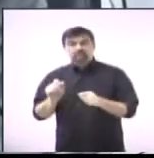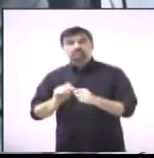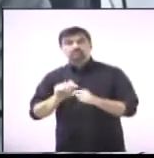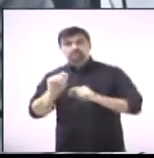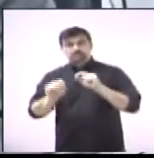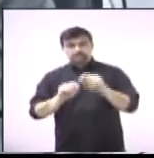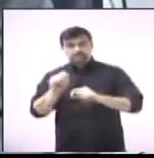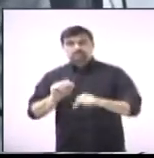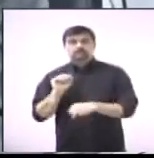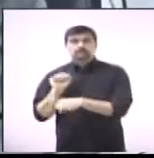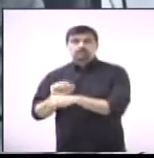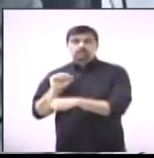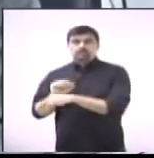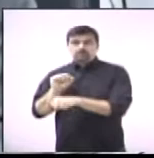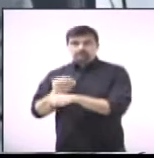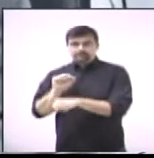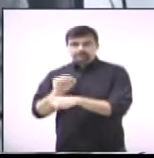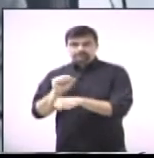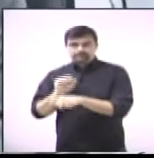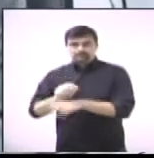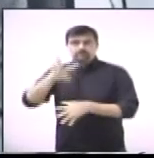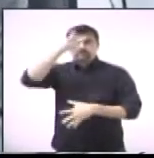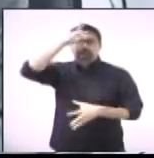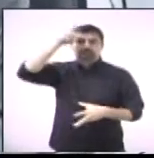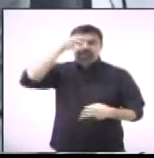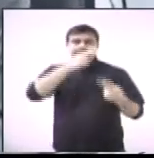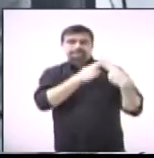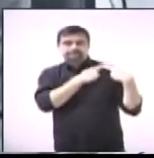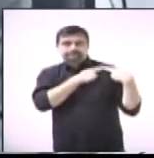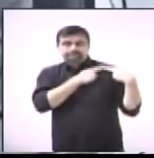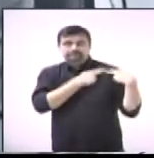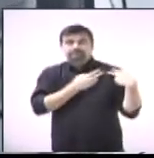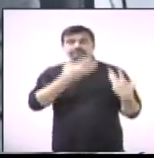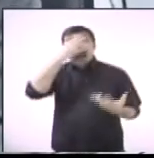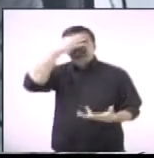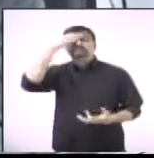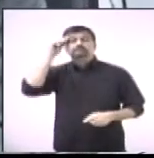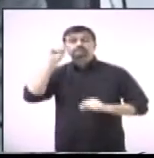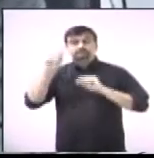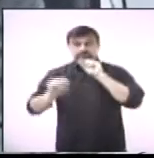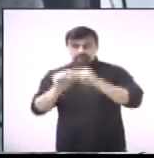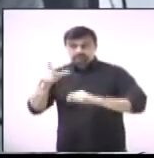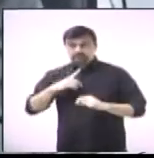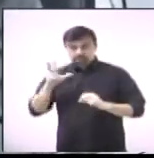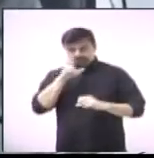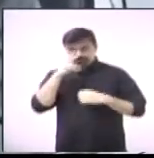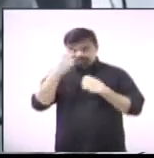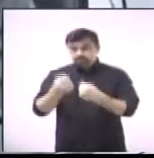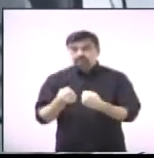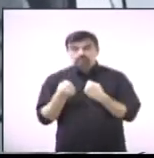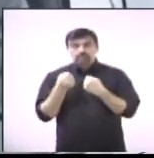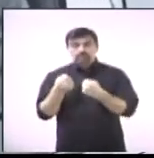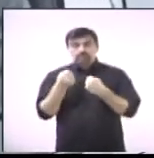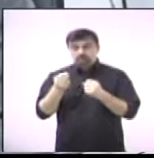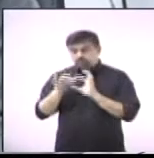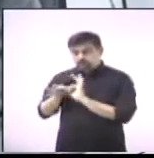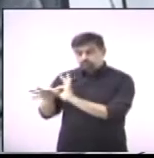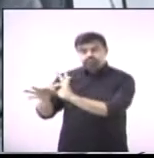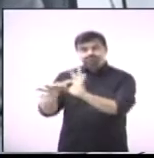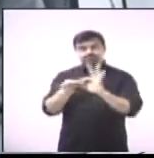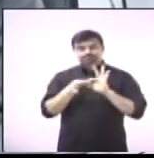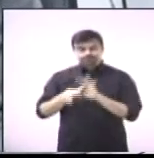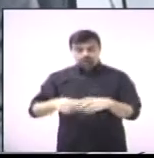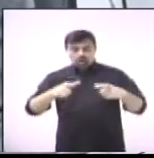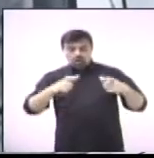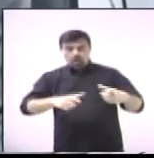aguardando tudo do serviço público. E acaba esquecendo que tem uma força fora do comum. E o